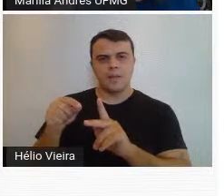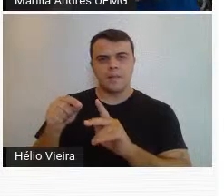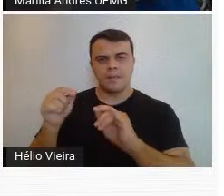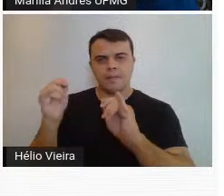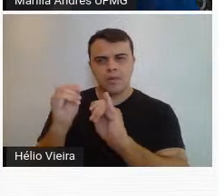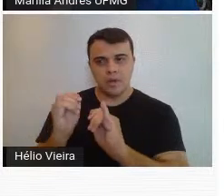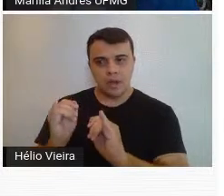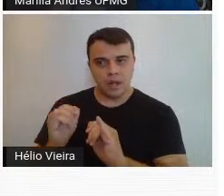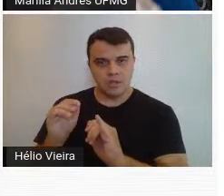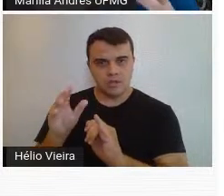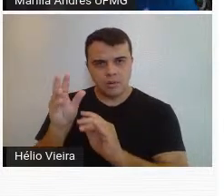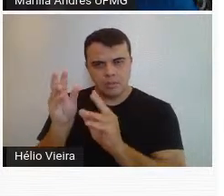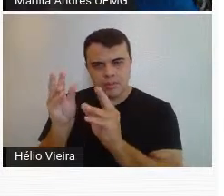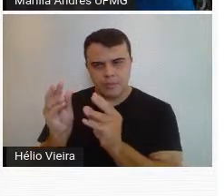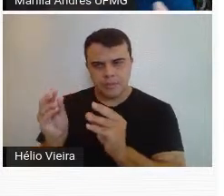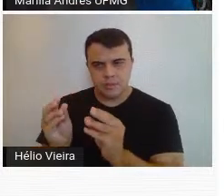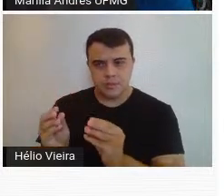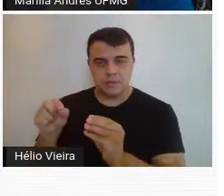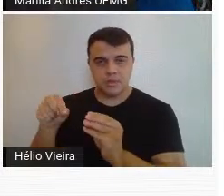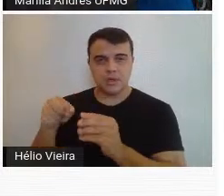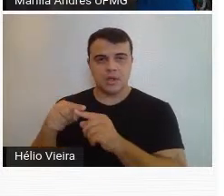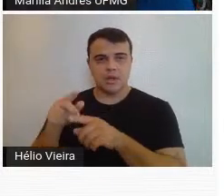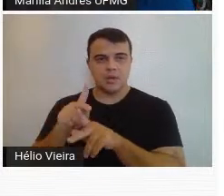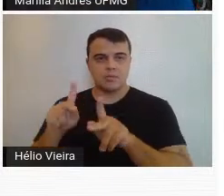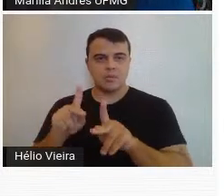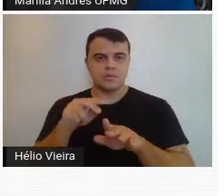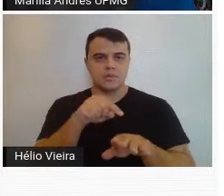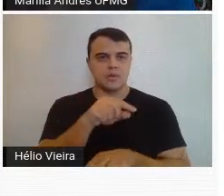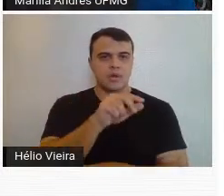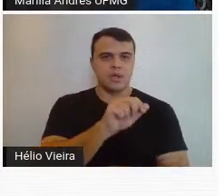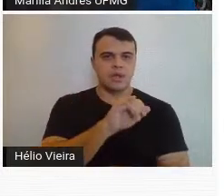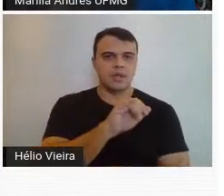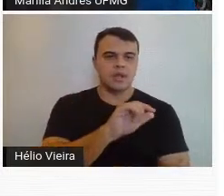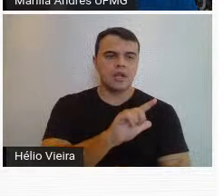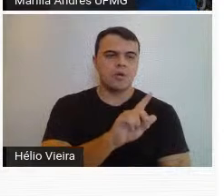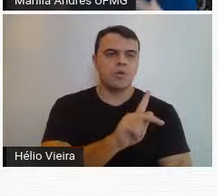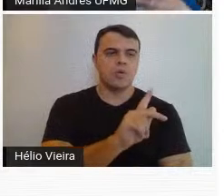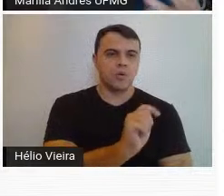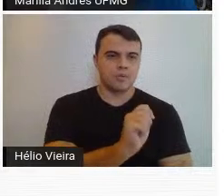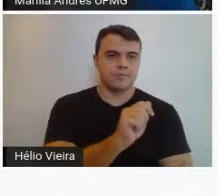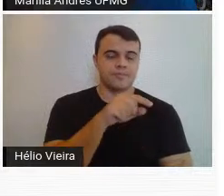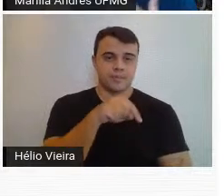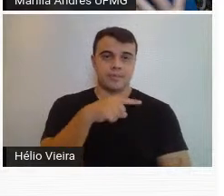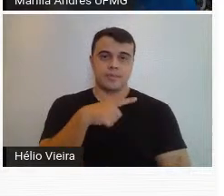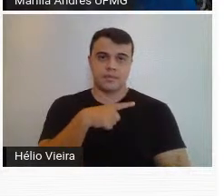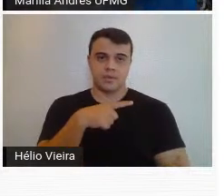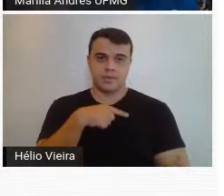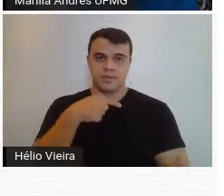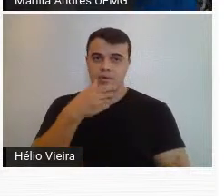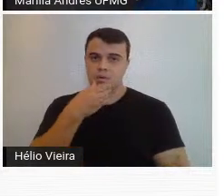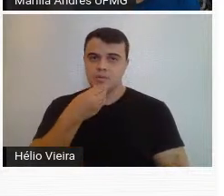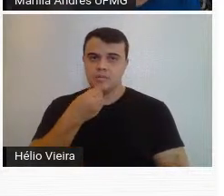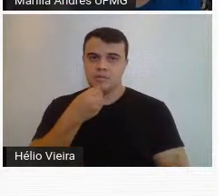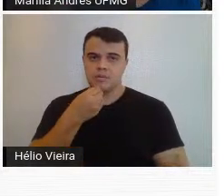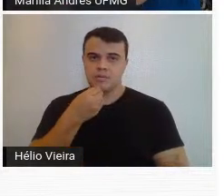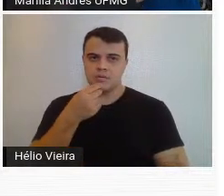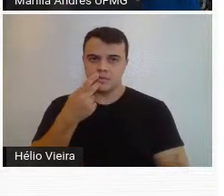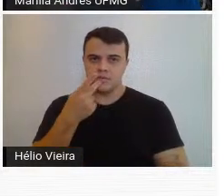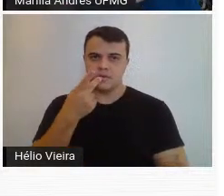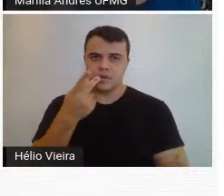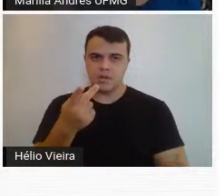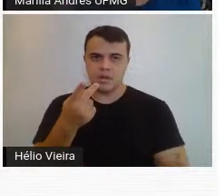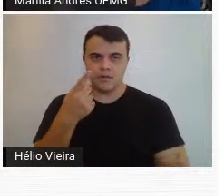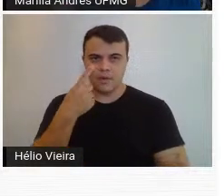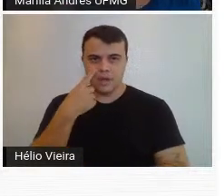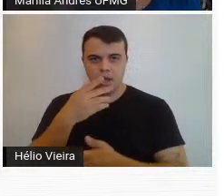escultura e foi ele o professor do Amilka de Castro. Bom, teve uma, aqui podemos ver